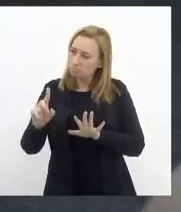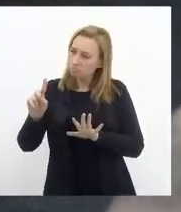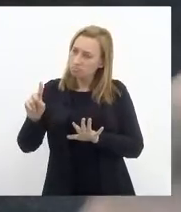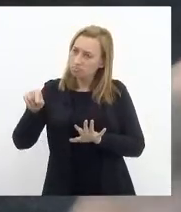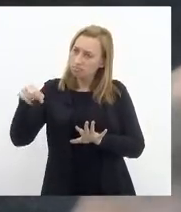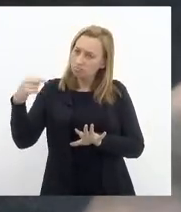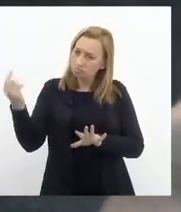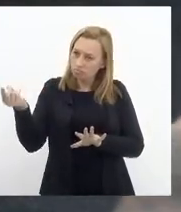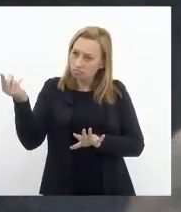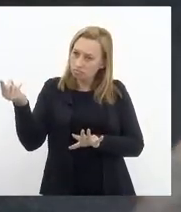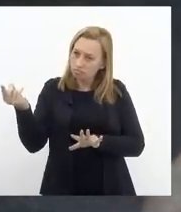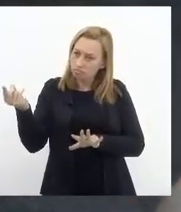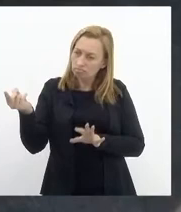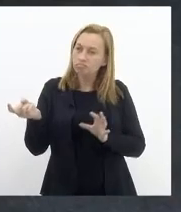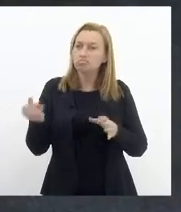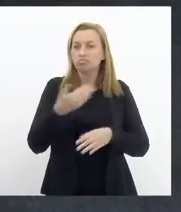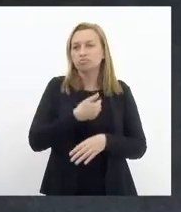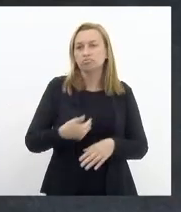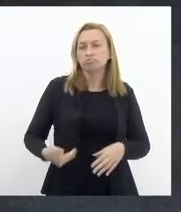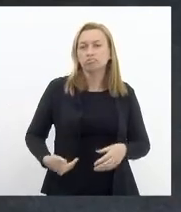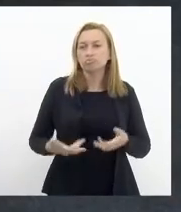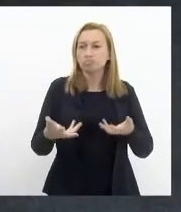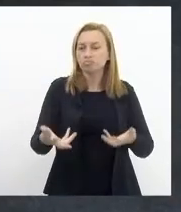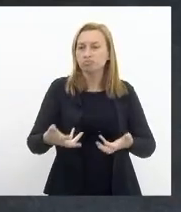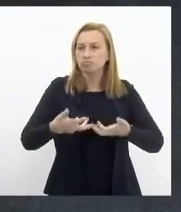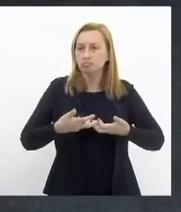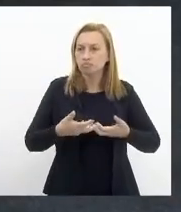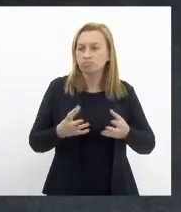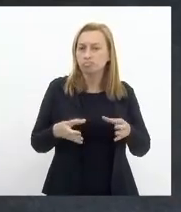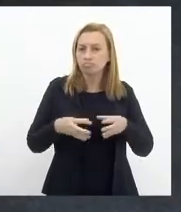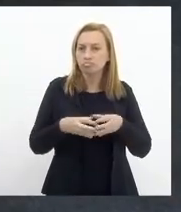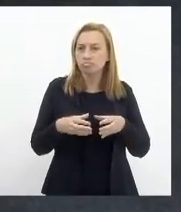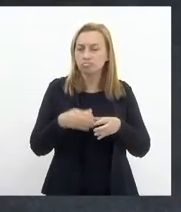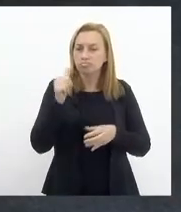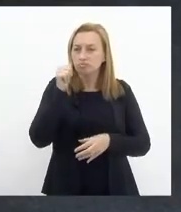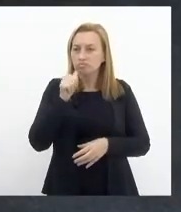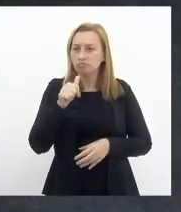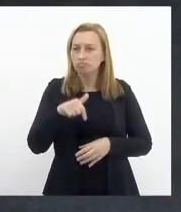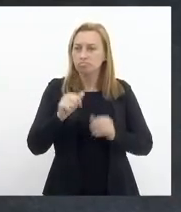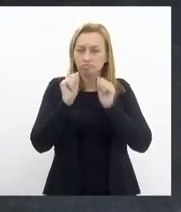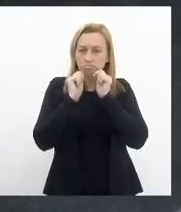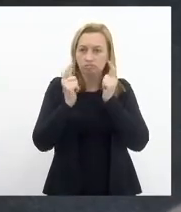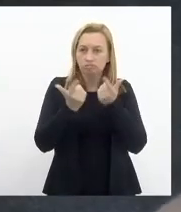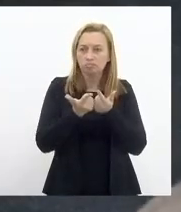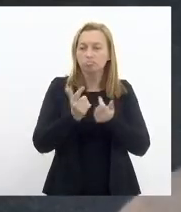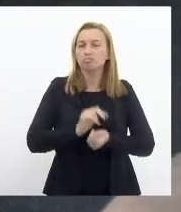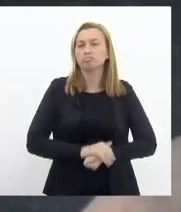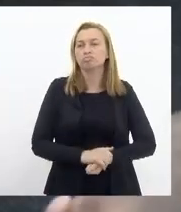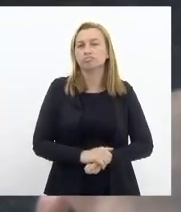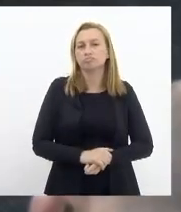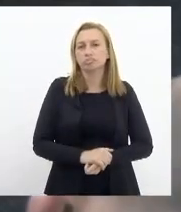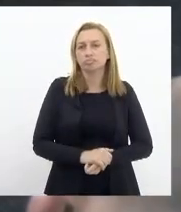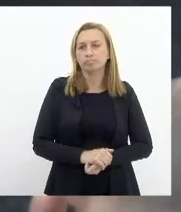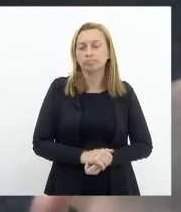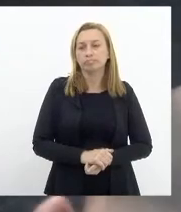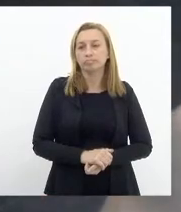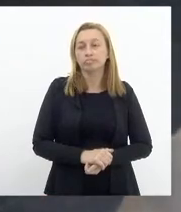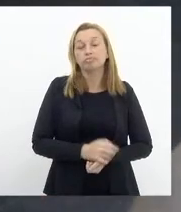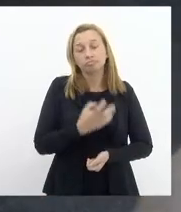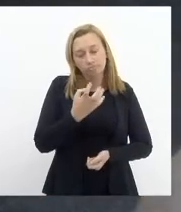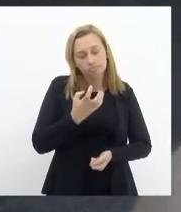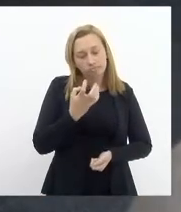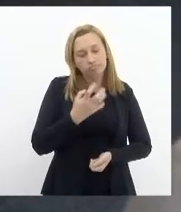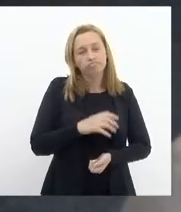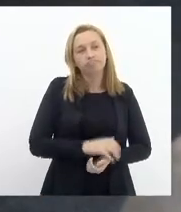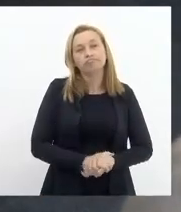o governador vai receber a bancada feminina aqui da LERJ eu queria deixar